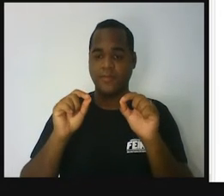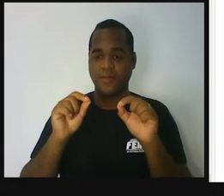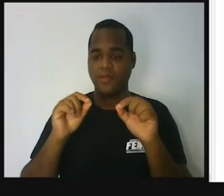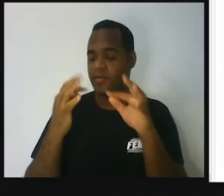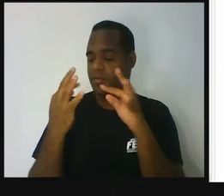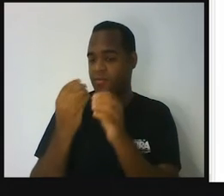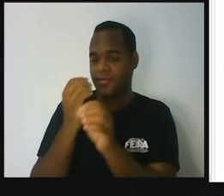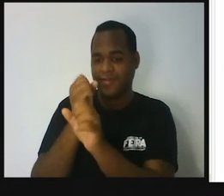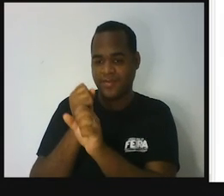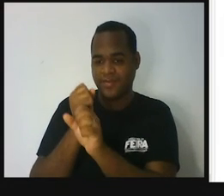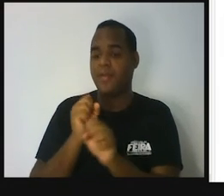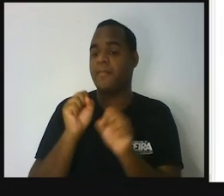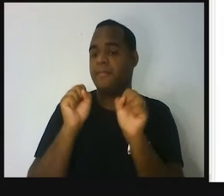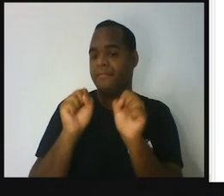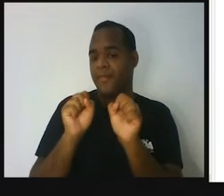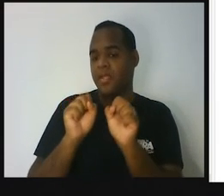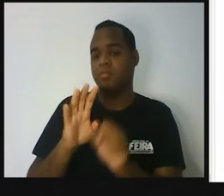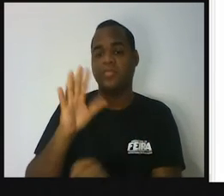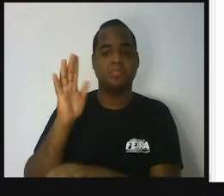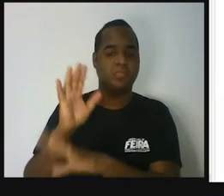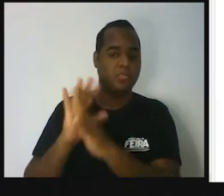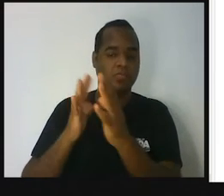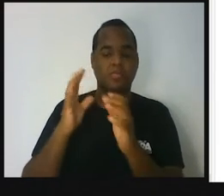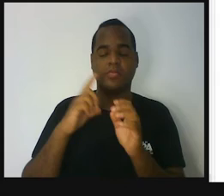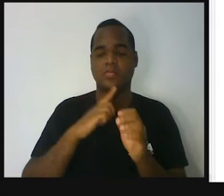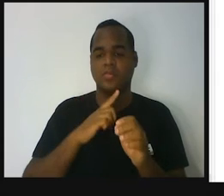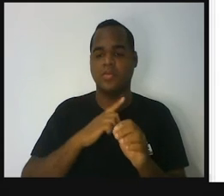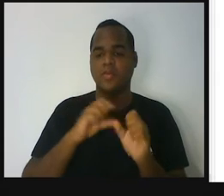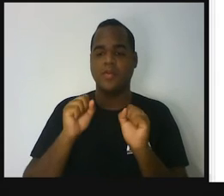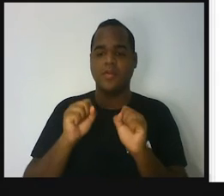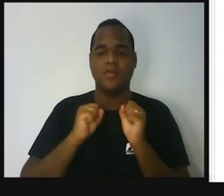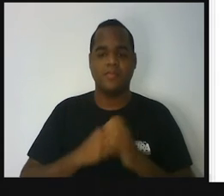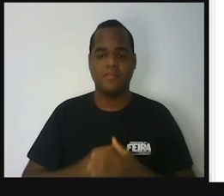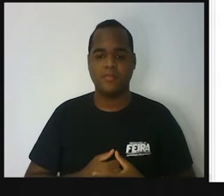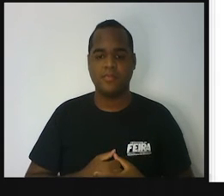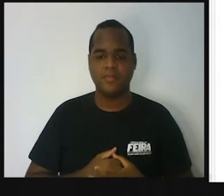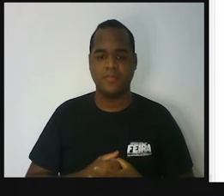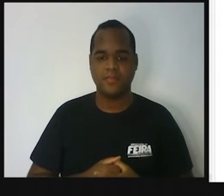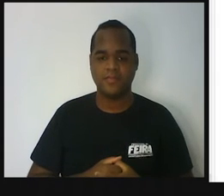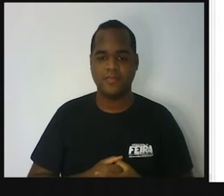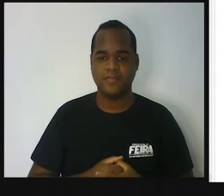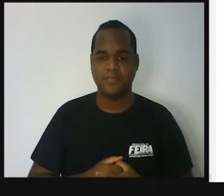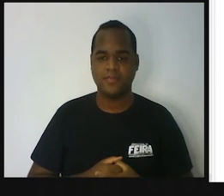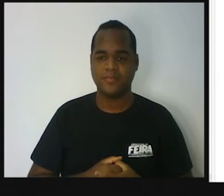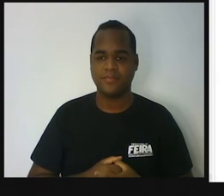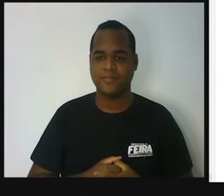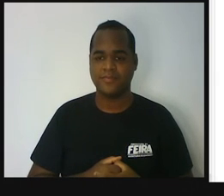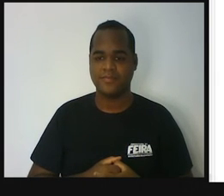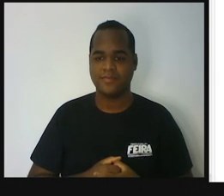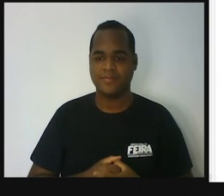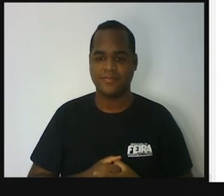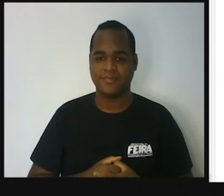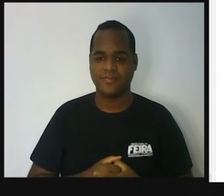de possibilidades. Total de possibilidades.